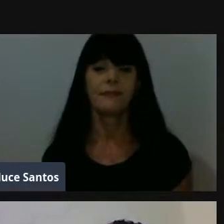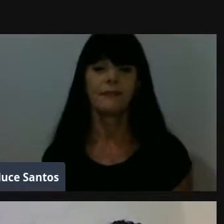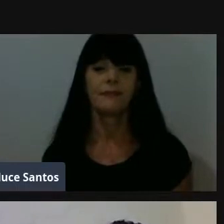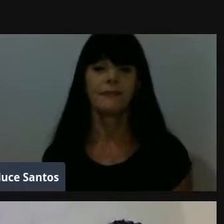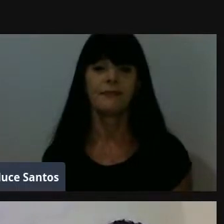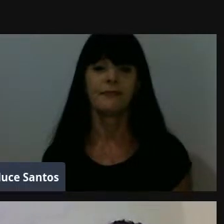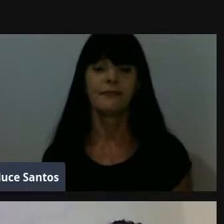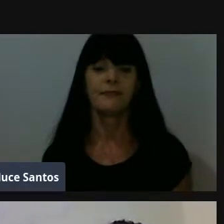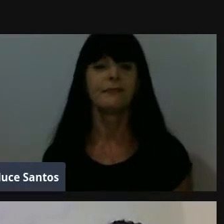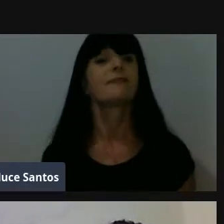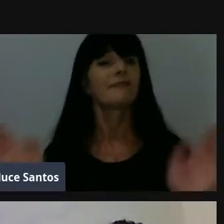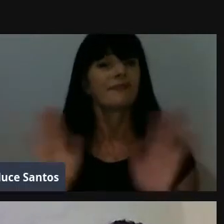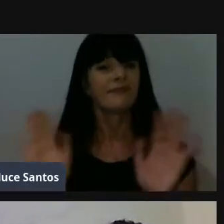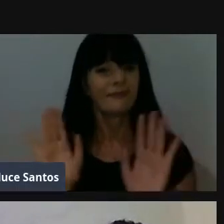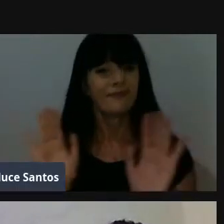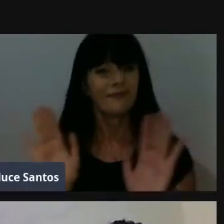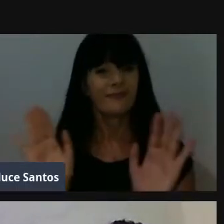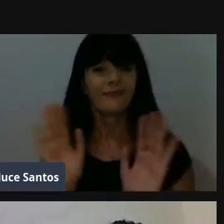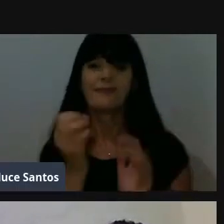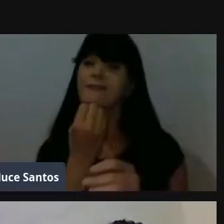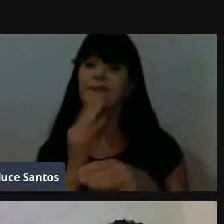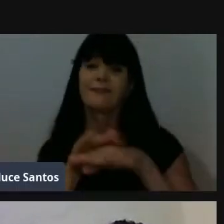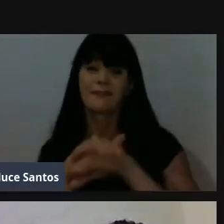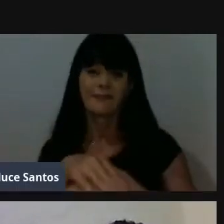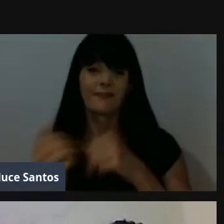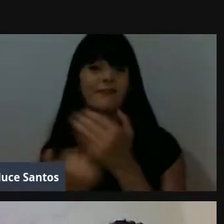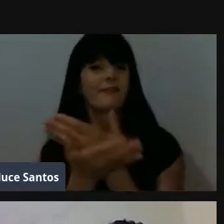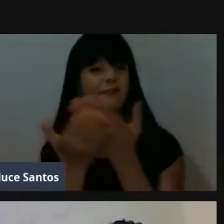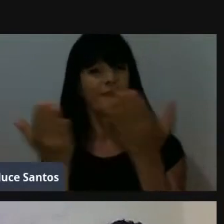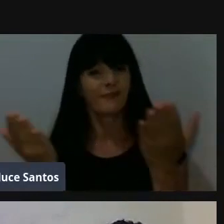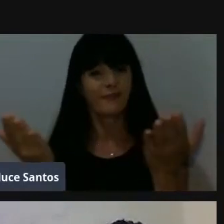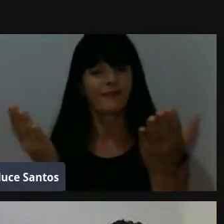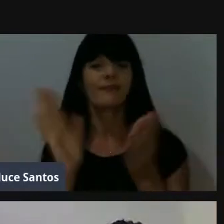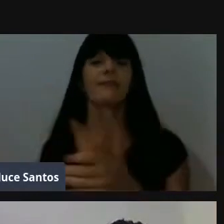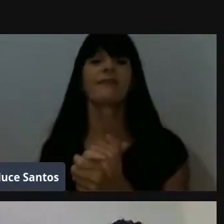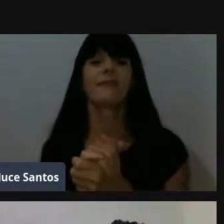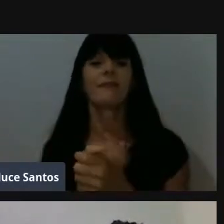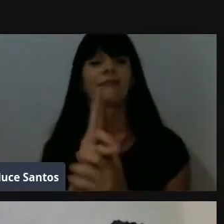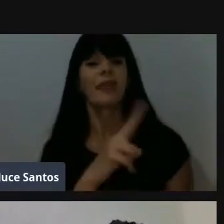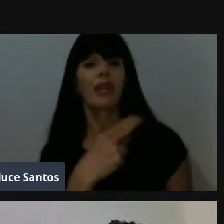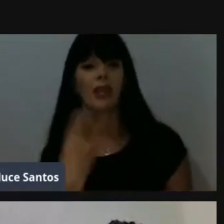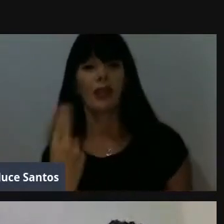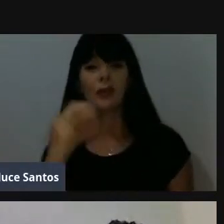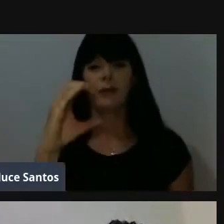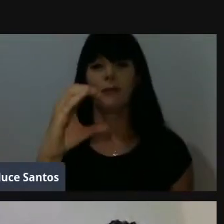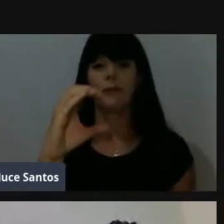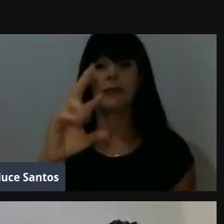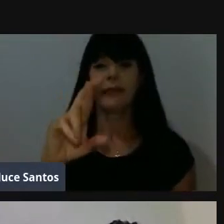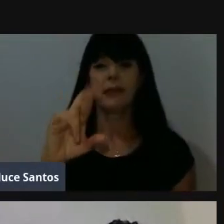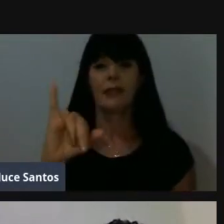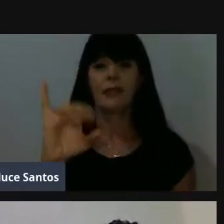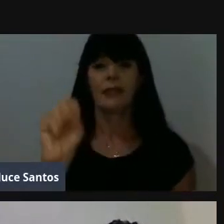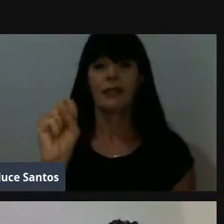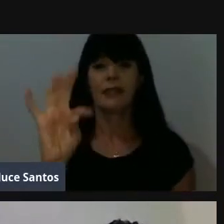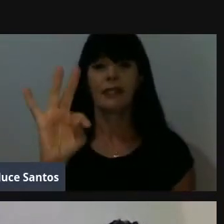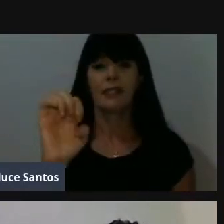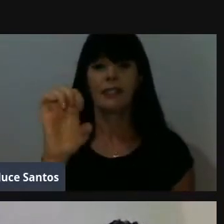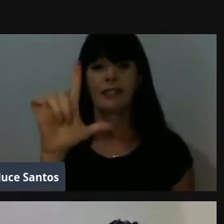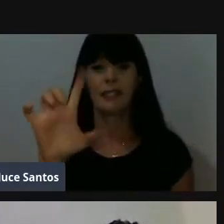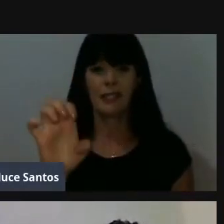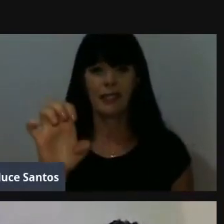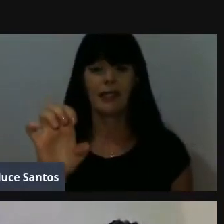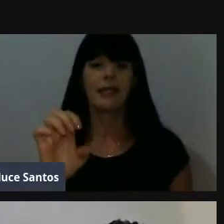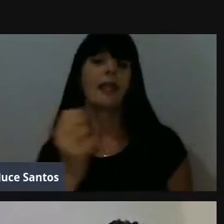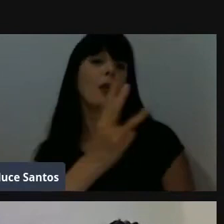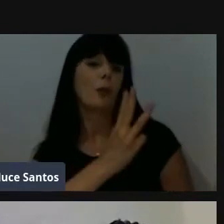Oi, boa noite a todos. Olá. Meu nome é Christy Ellen Miriam de Paula Silva, eu estou cursando o terceiro ano do ensino